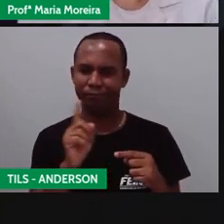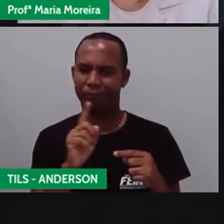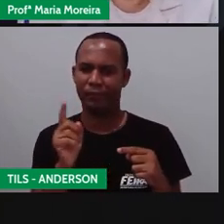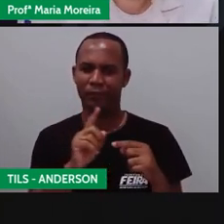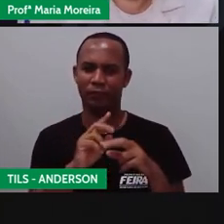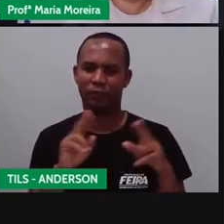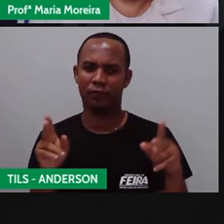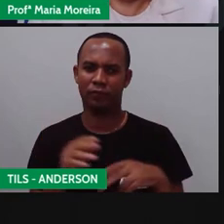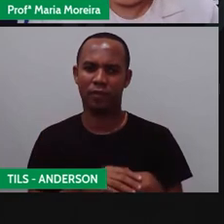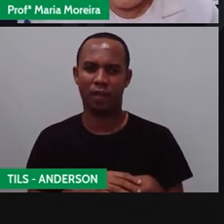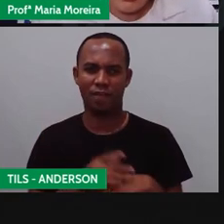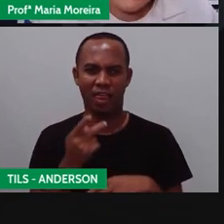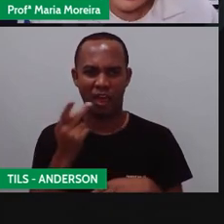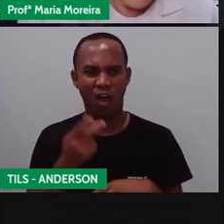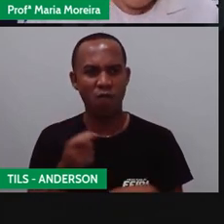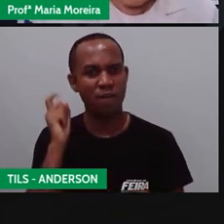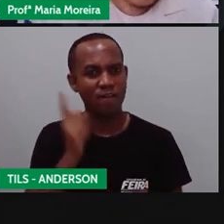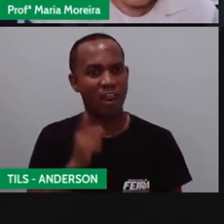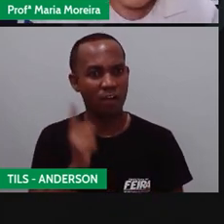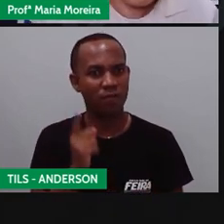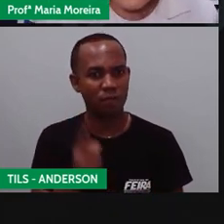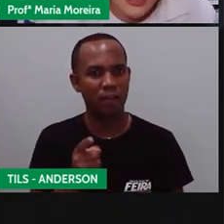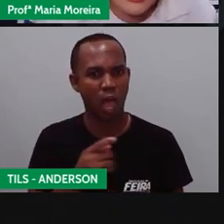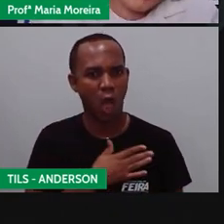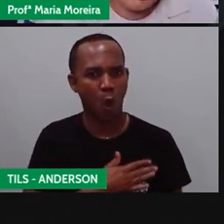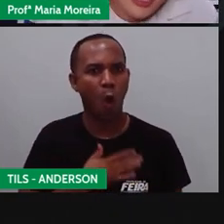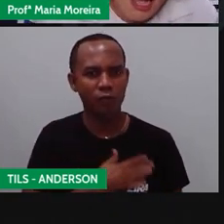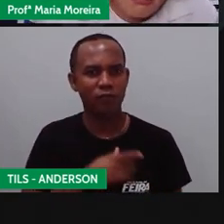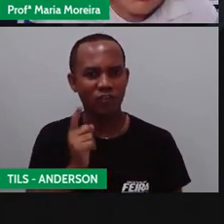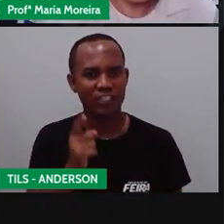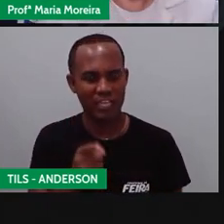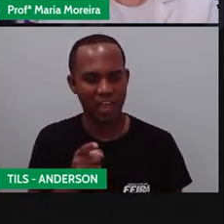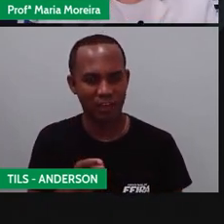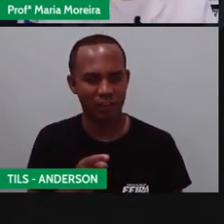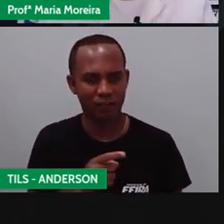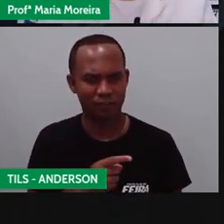não. Você diz, olha, Anderson, eu queria lhe dizer uma coisa. Eu gosto muito de você. Você presta atenção?